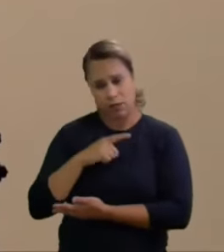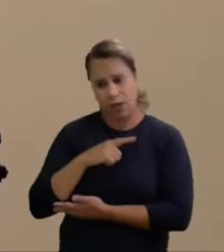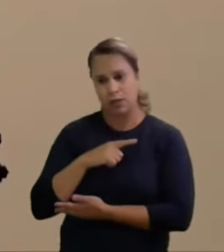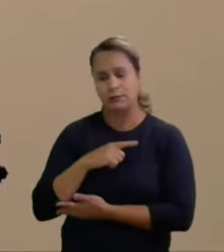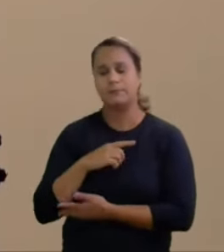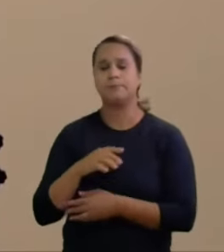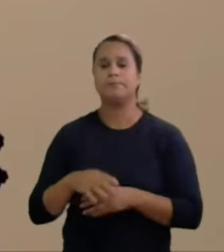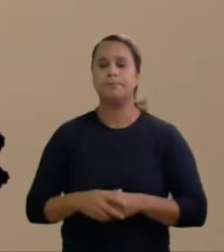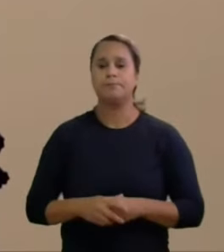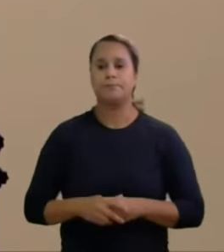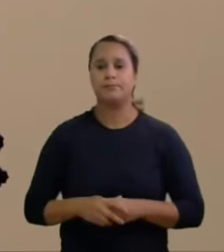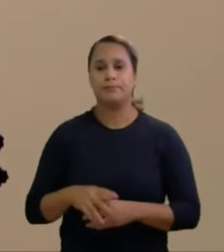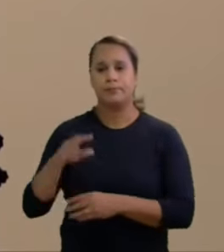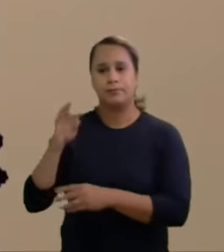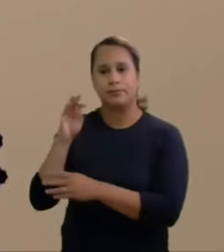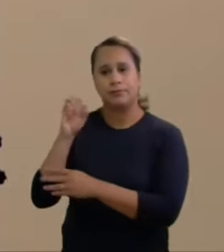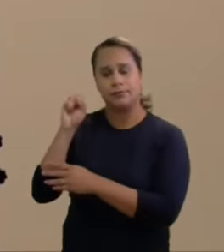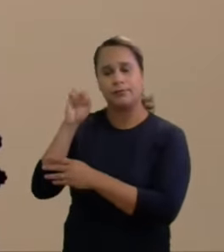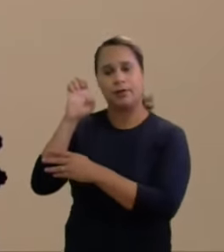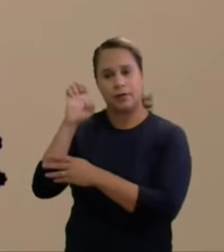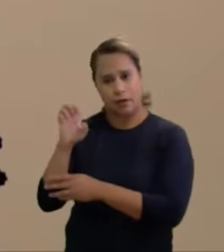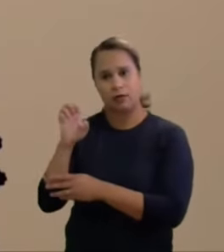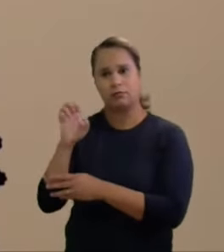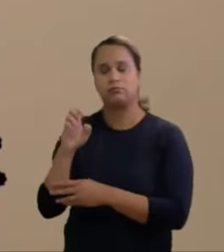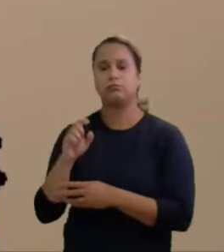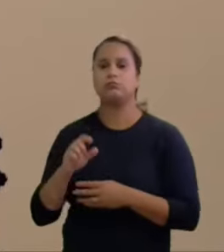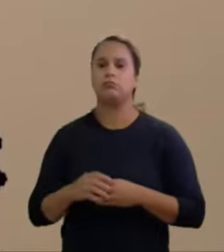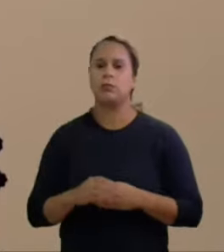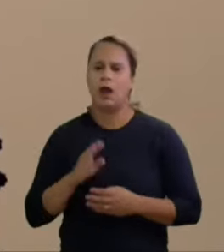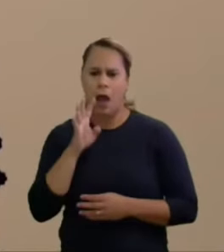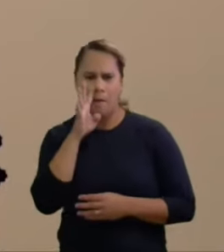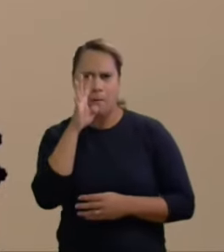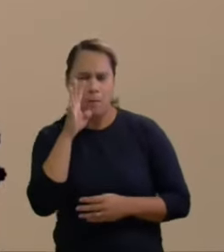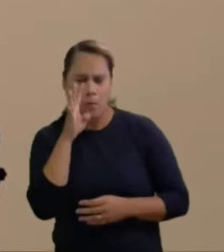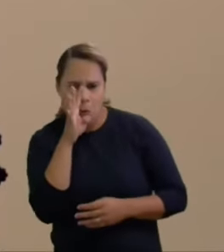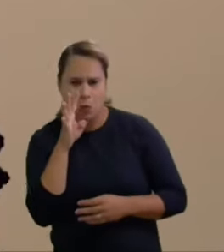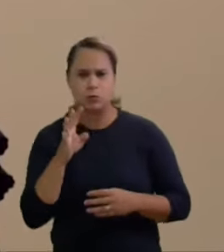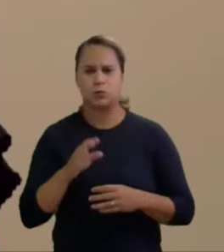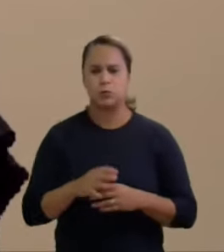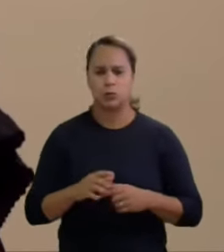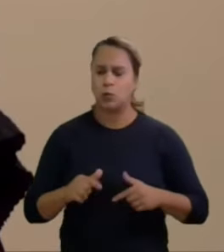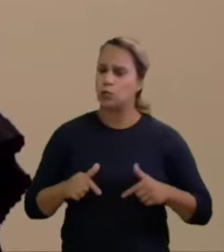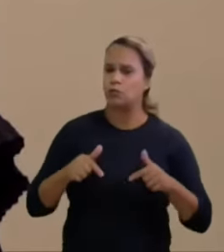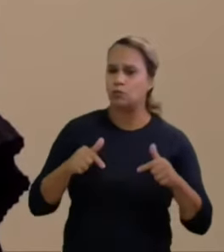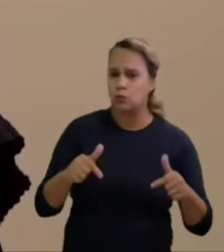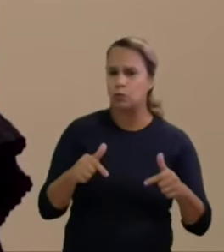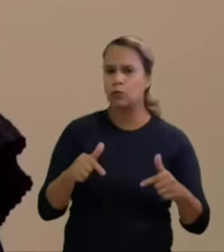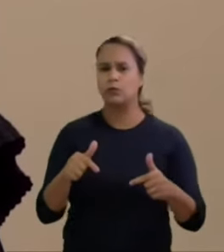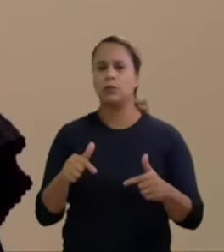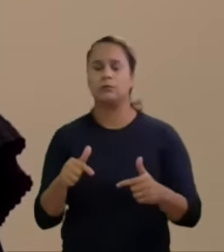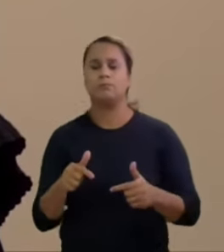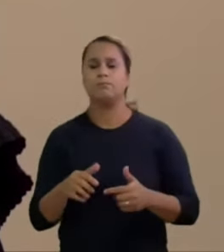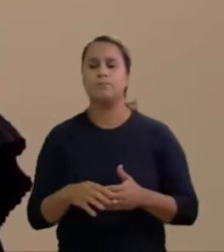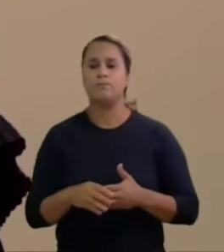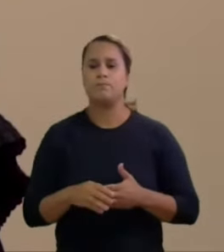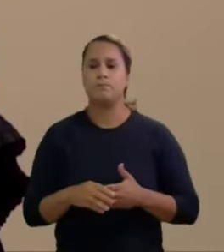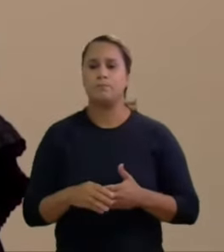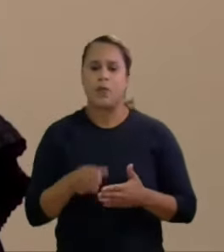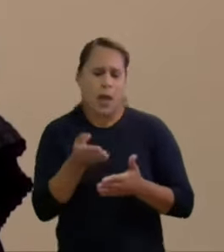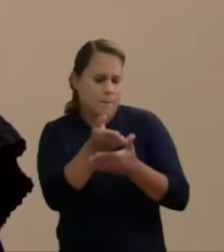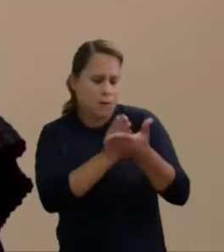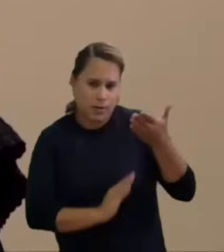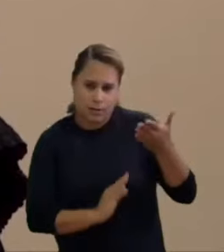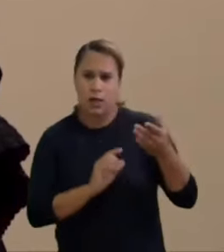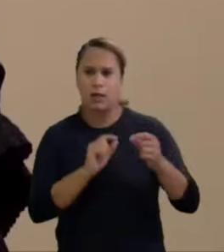diz, a tríade para apuração do abuso, conduta, reprovabilidade e repercussão, se faz diante de, A, prova de condutas que